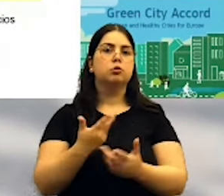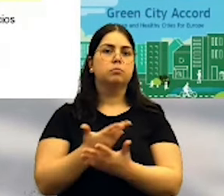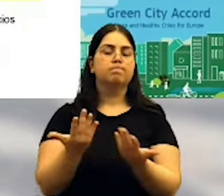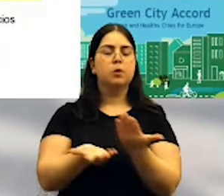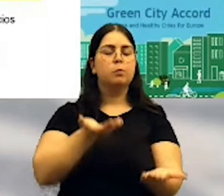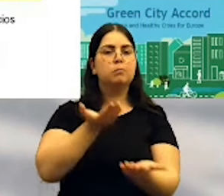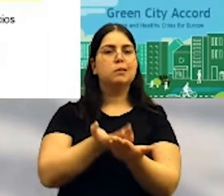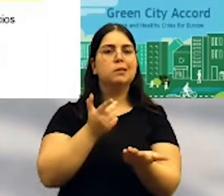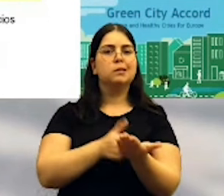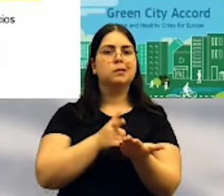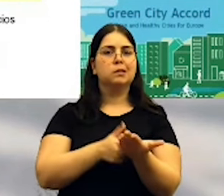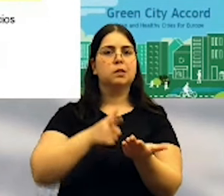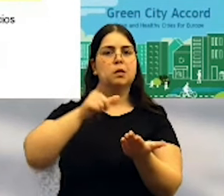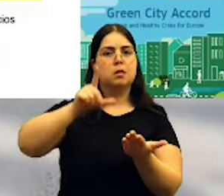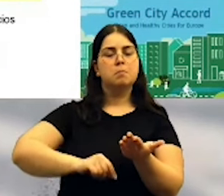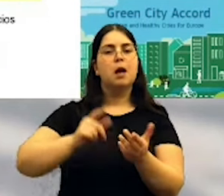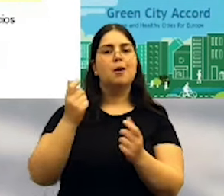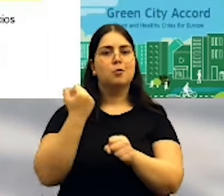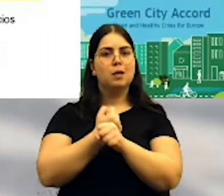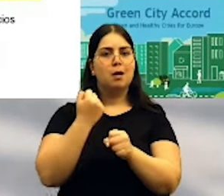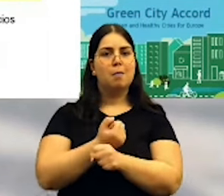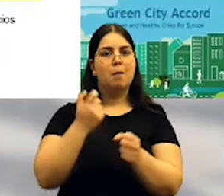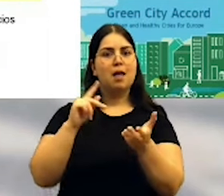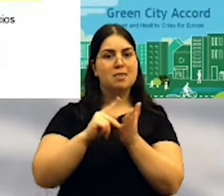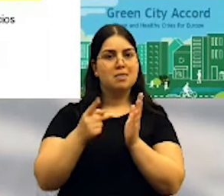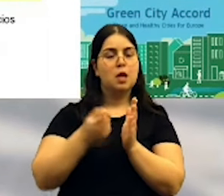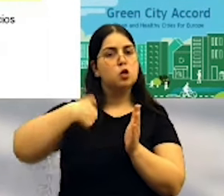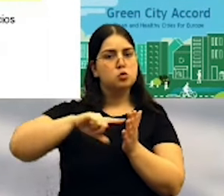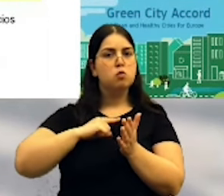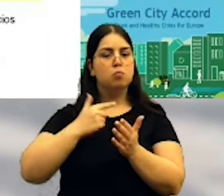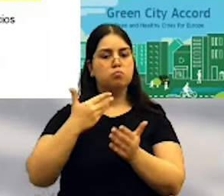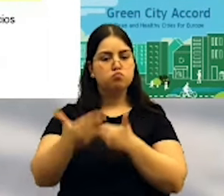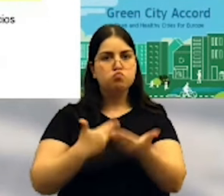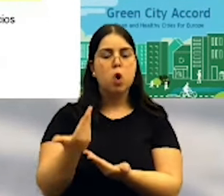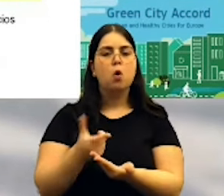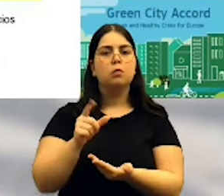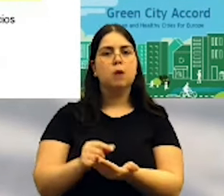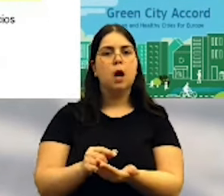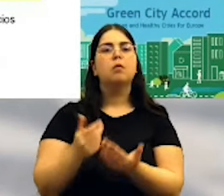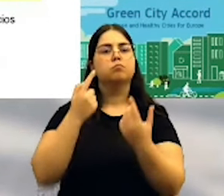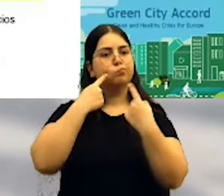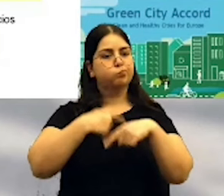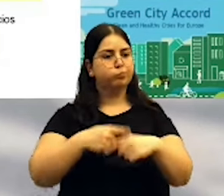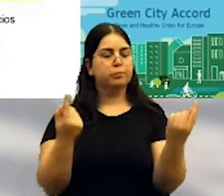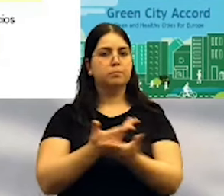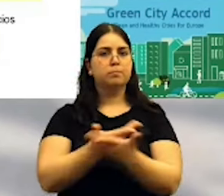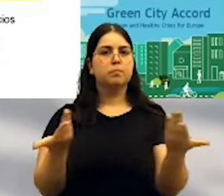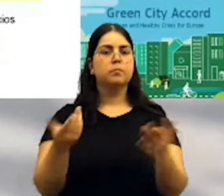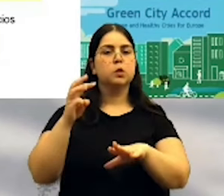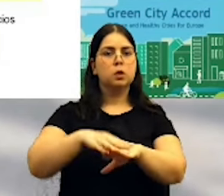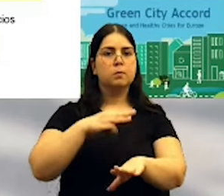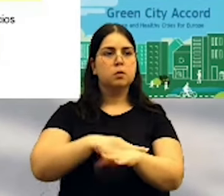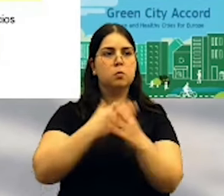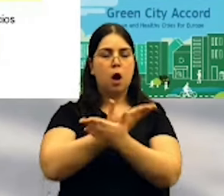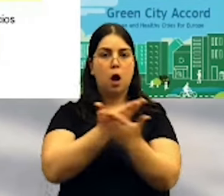esta nossa proposta estiver acompanhada já de um trabalho técnico que nós realizámos e que colocámos, colocámos no fundo à disposição do Executivo